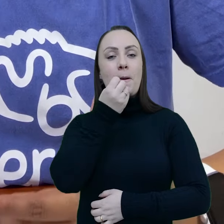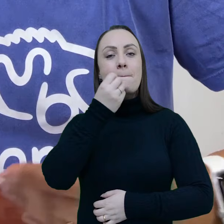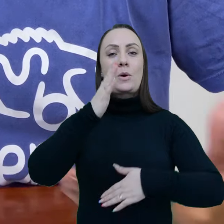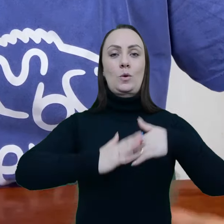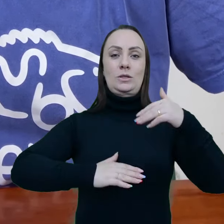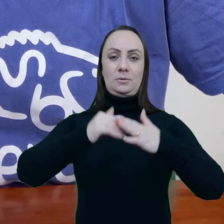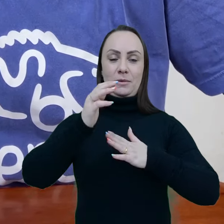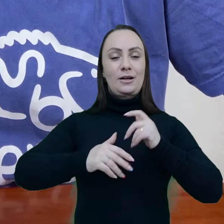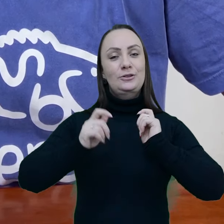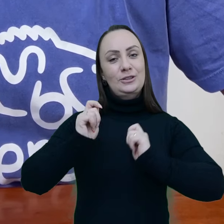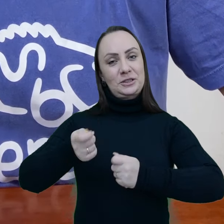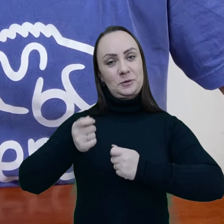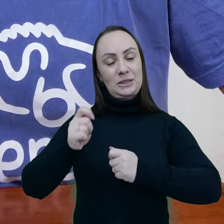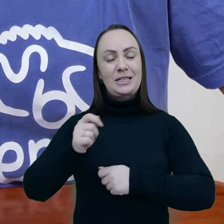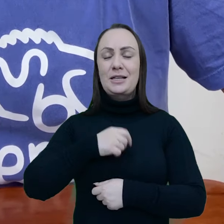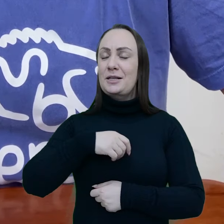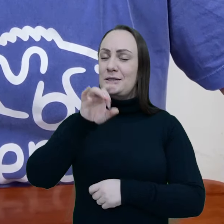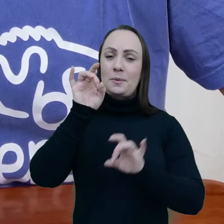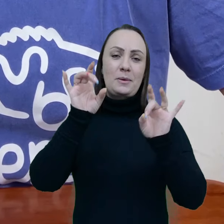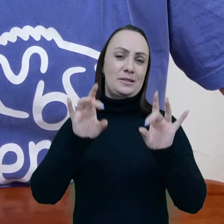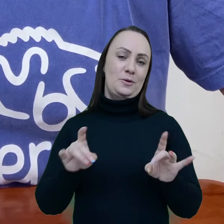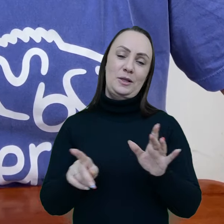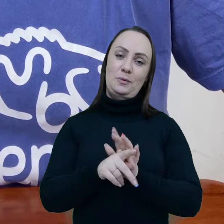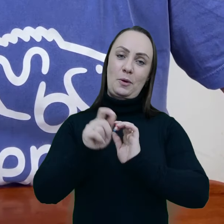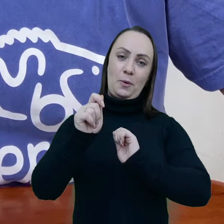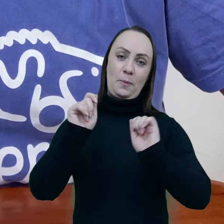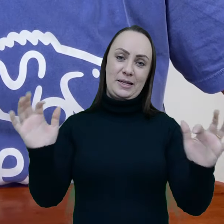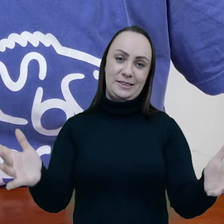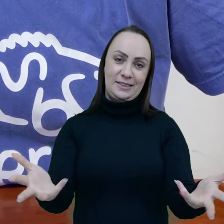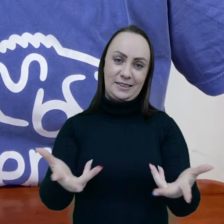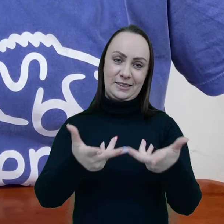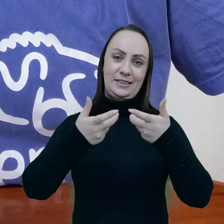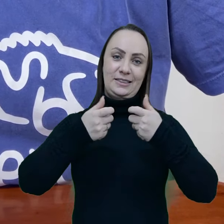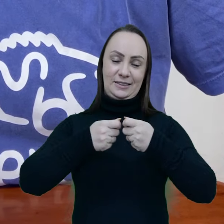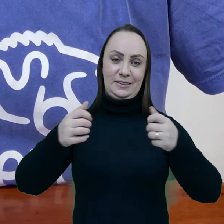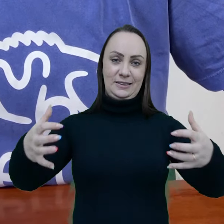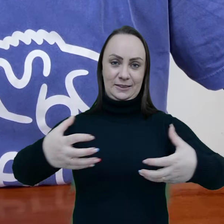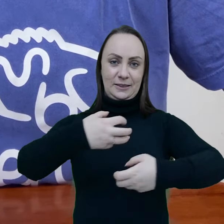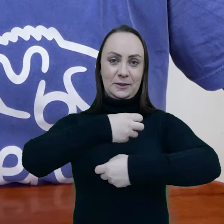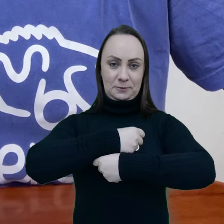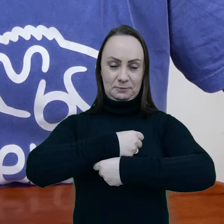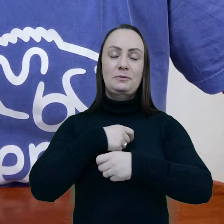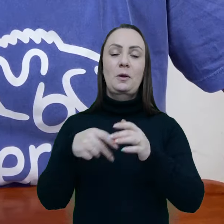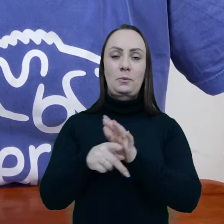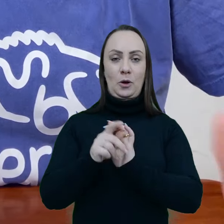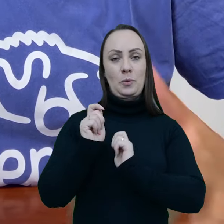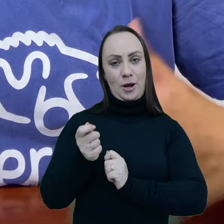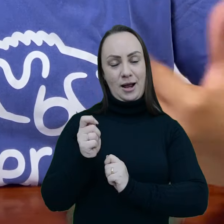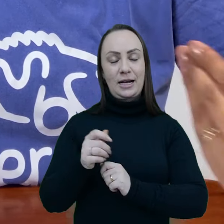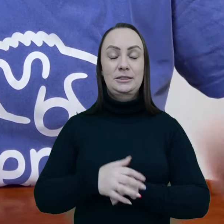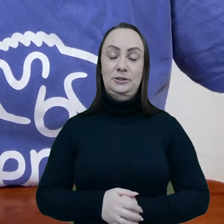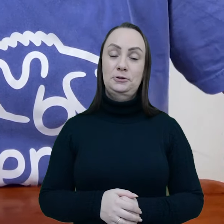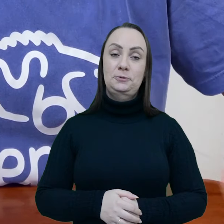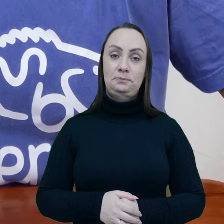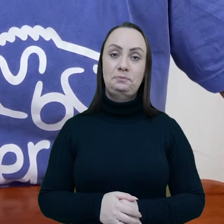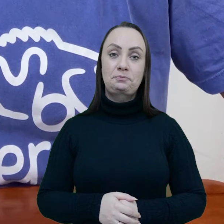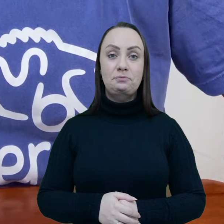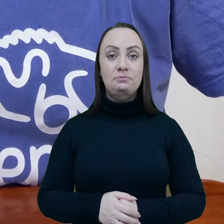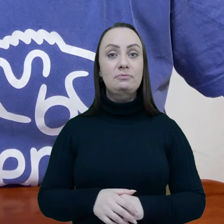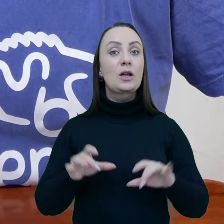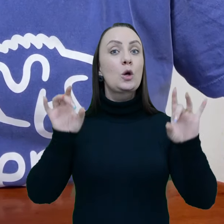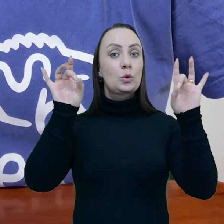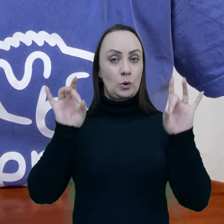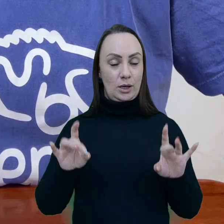ferramenta para que a gente tenha boas práticas de pescaria, especialmente as pescarias de arrasto, que são, notamente, durante muito tempo,